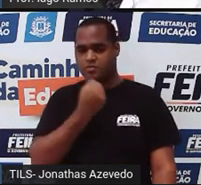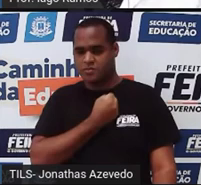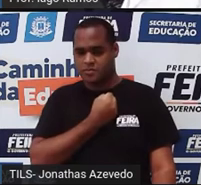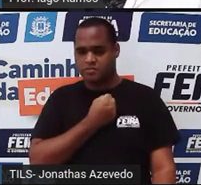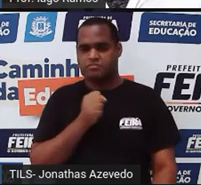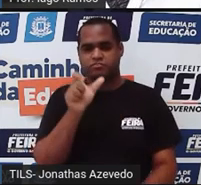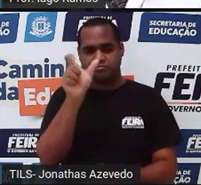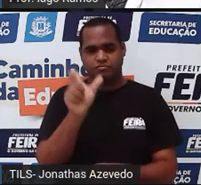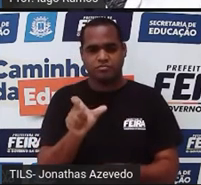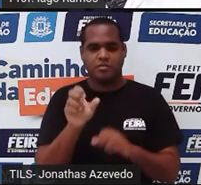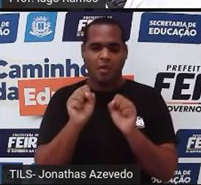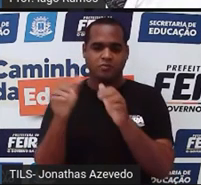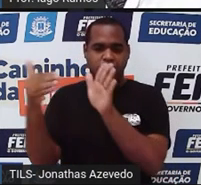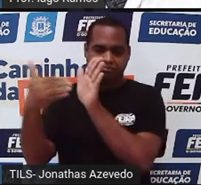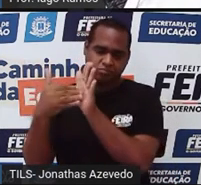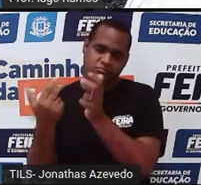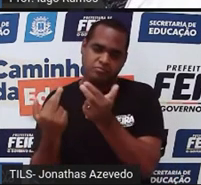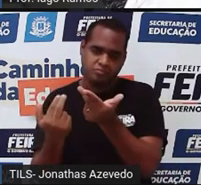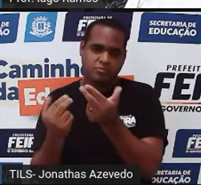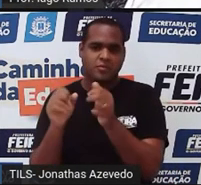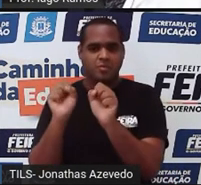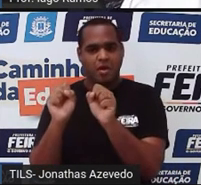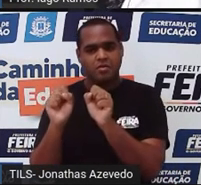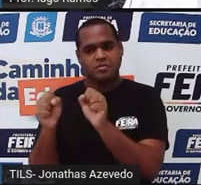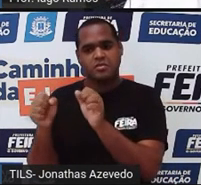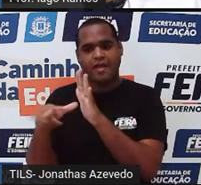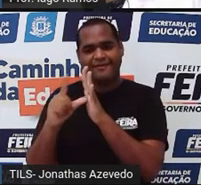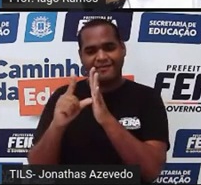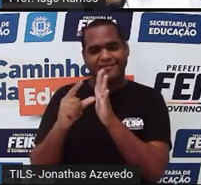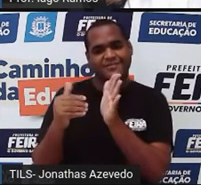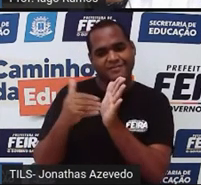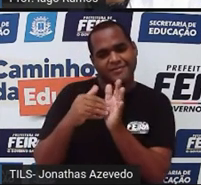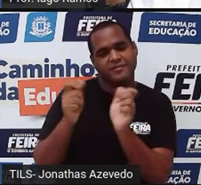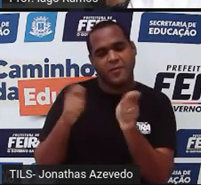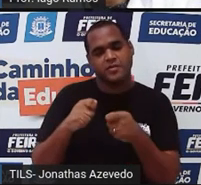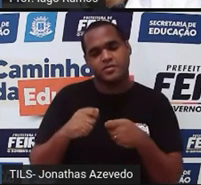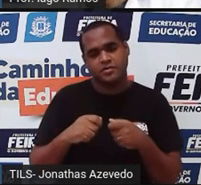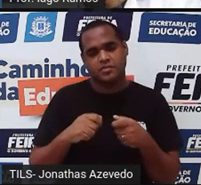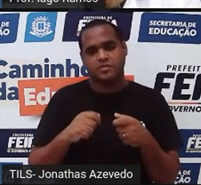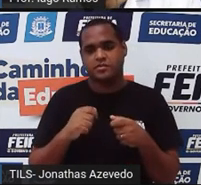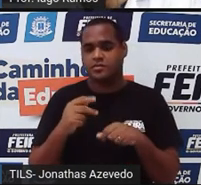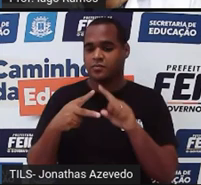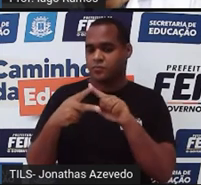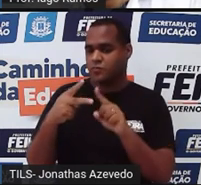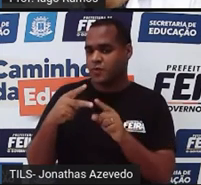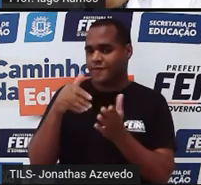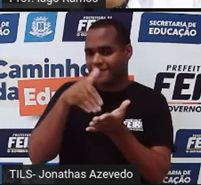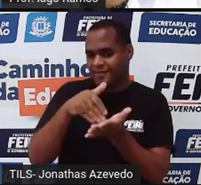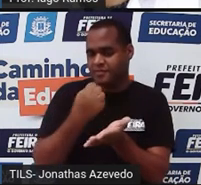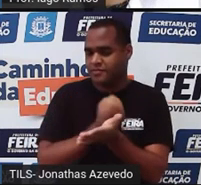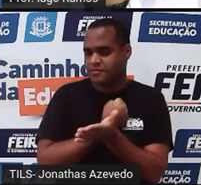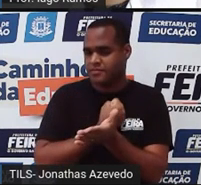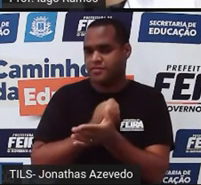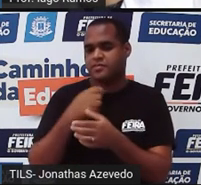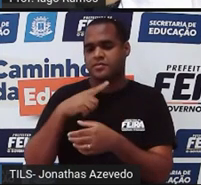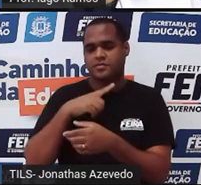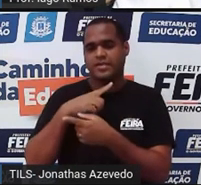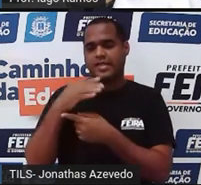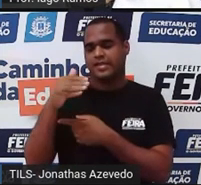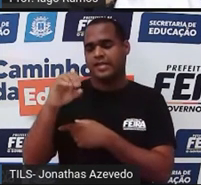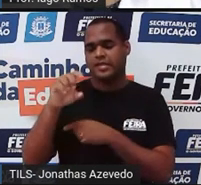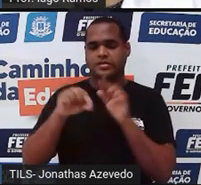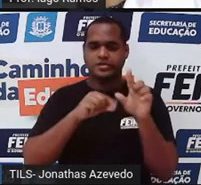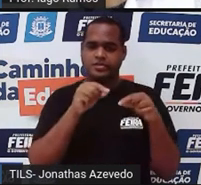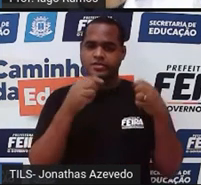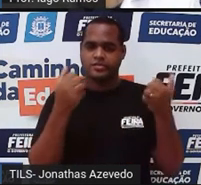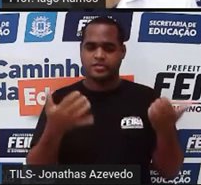aparece no final, pode ser o penúltimo, não tem problema. Então, para aqueles dois últimos números ali, a gente tem dez opções,